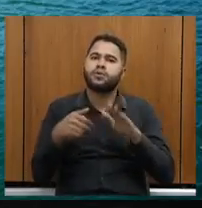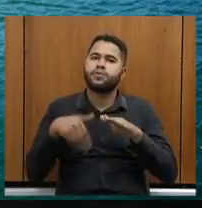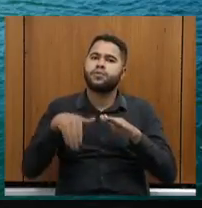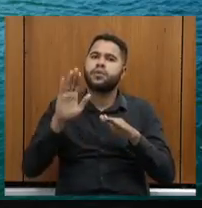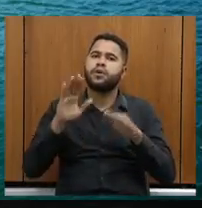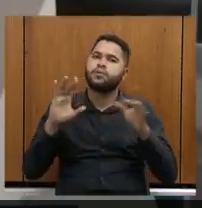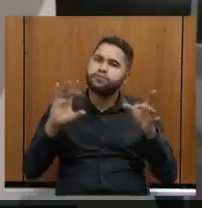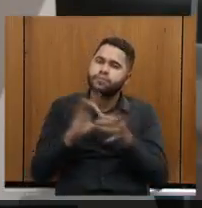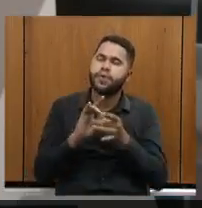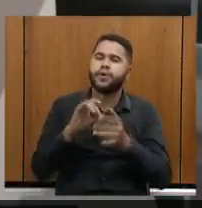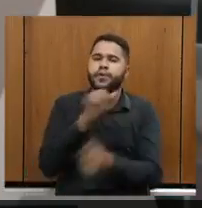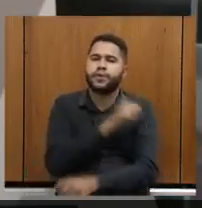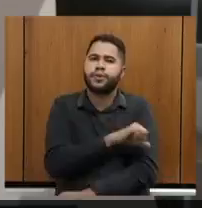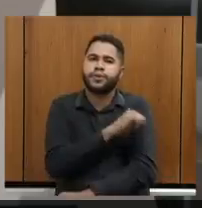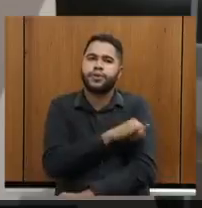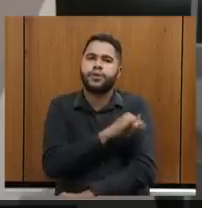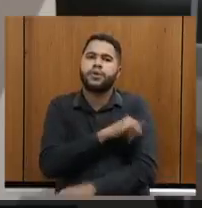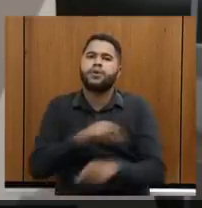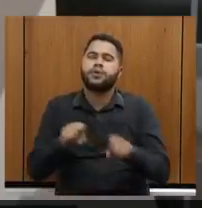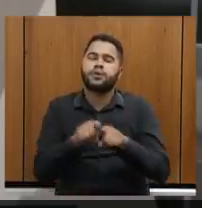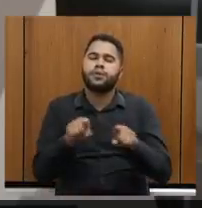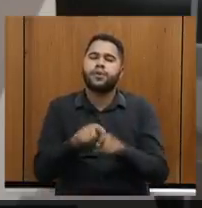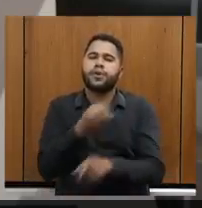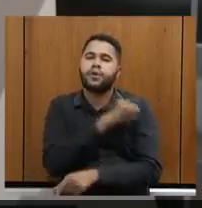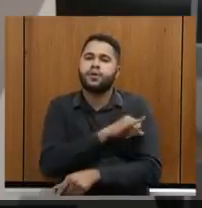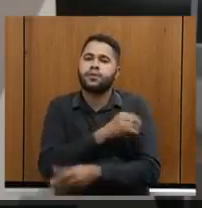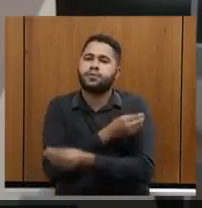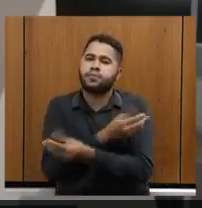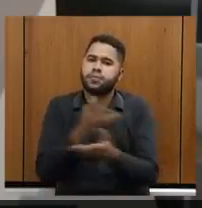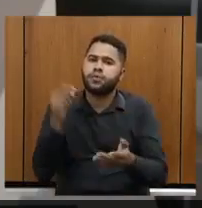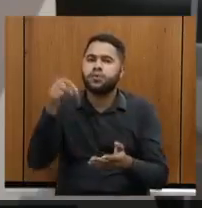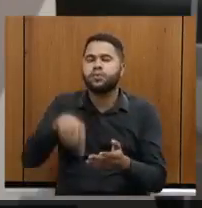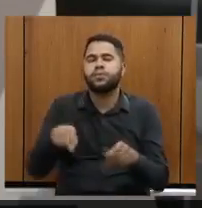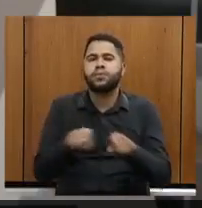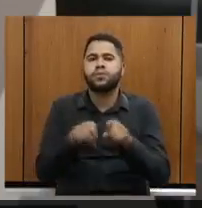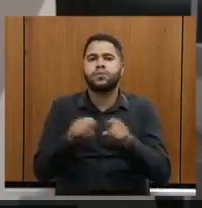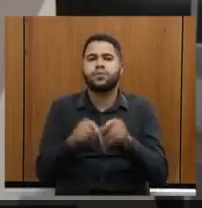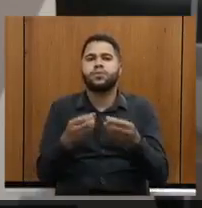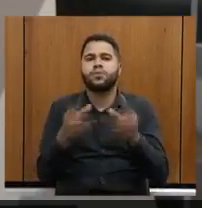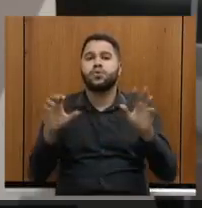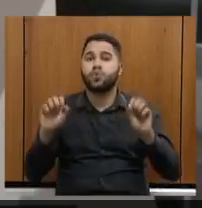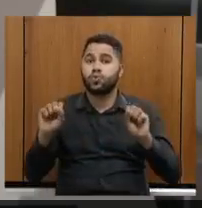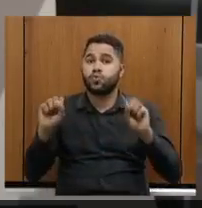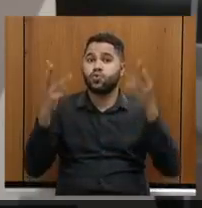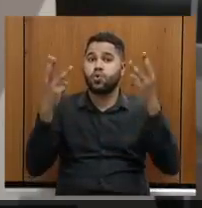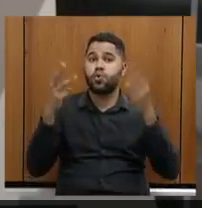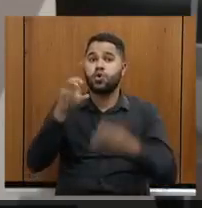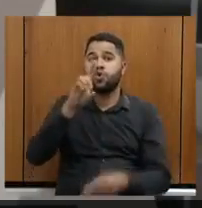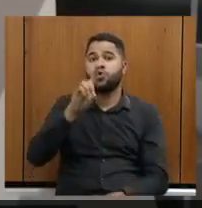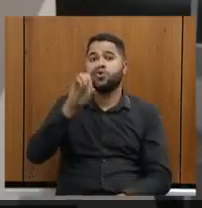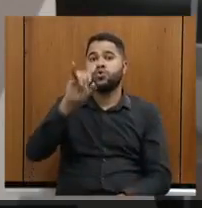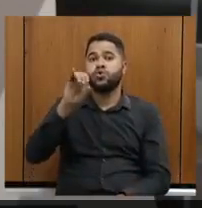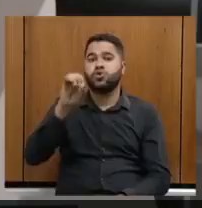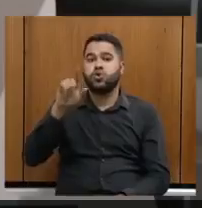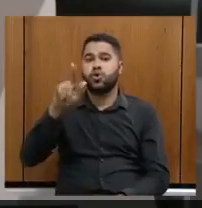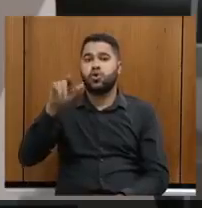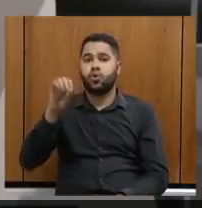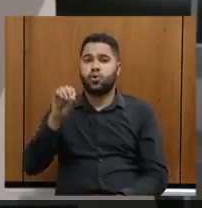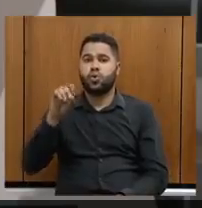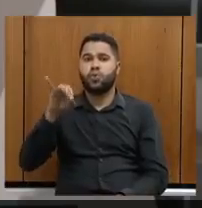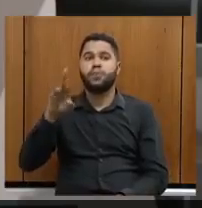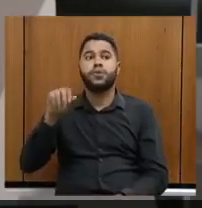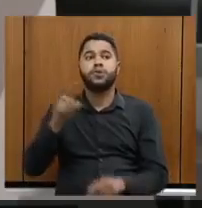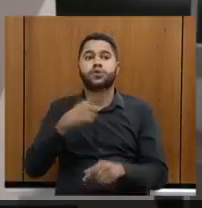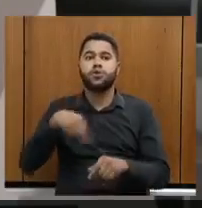Janeiro. O Rio de Janeiro veio promover Minas aqui, trouxe o show do Diogo Nogueiro, e nós estamos presentes também em